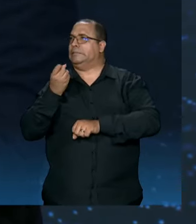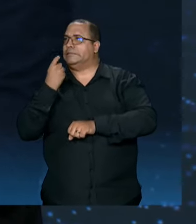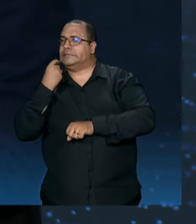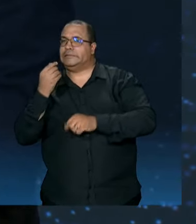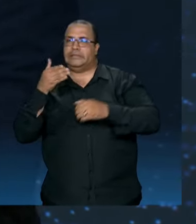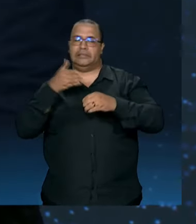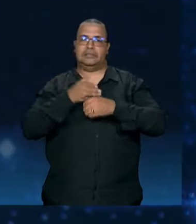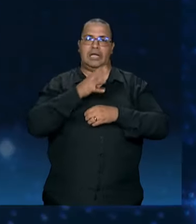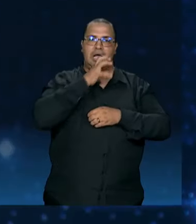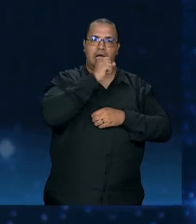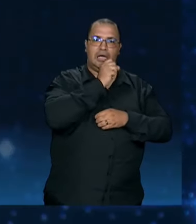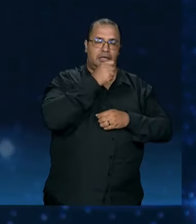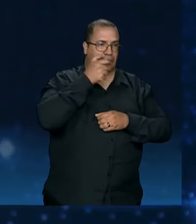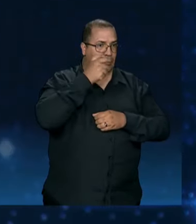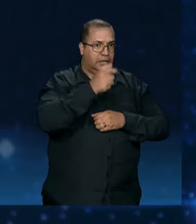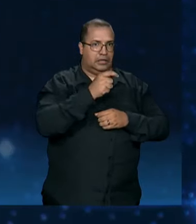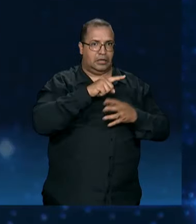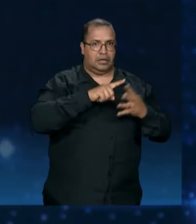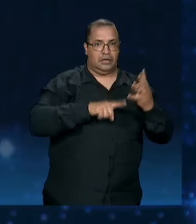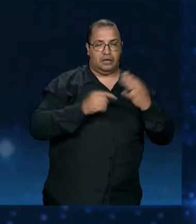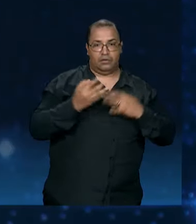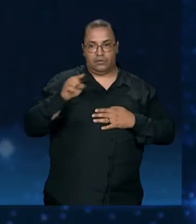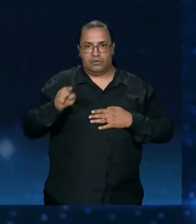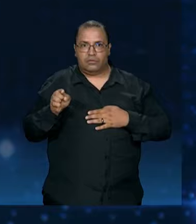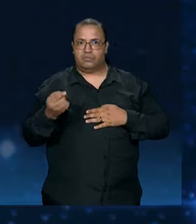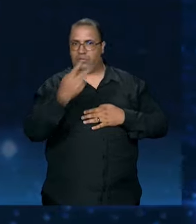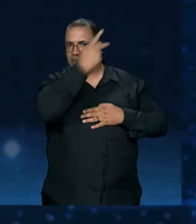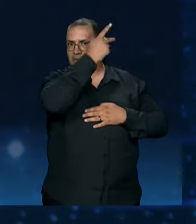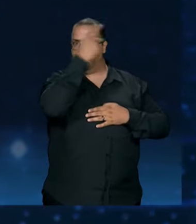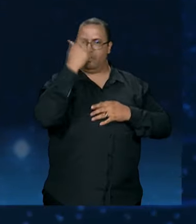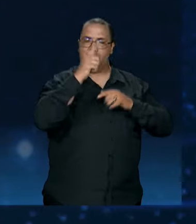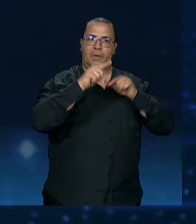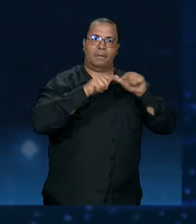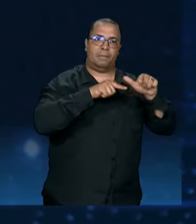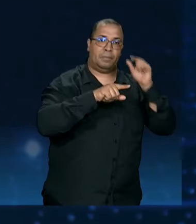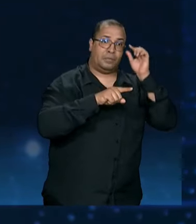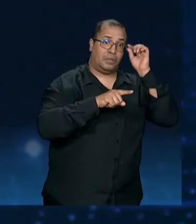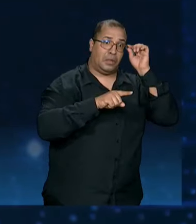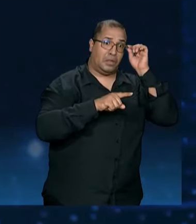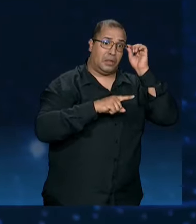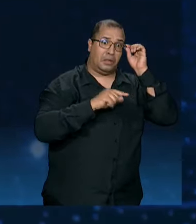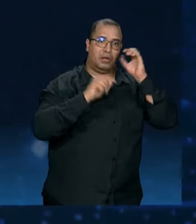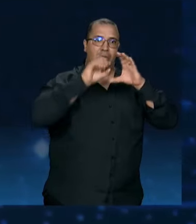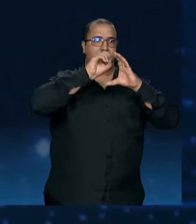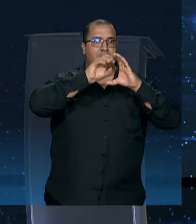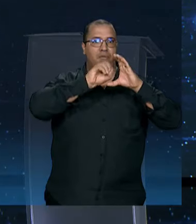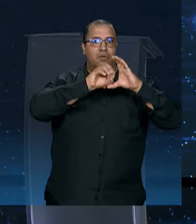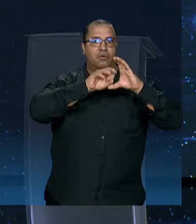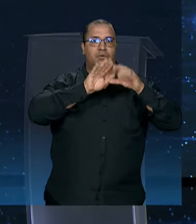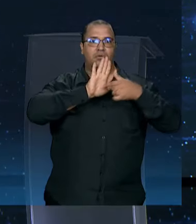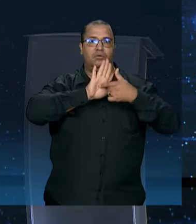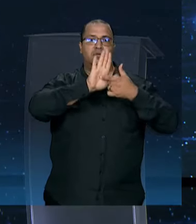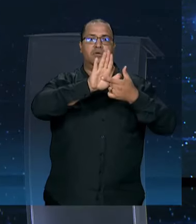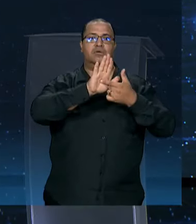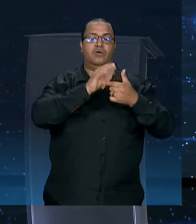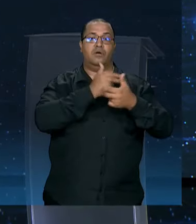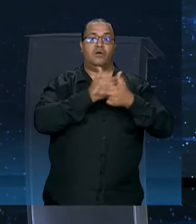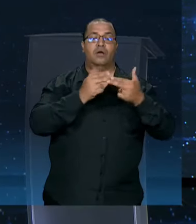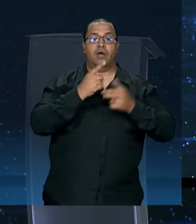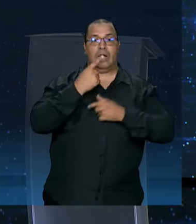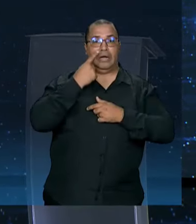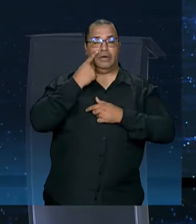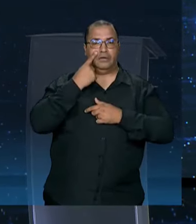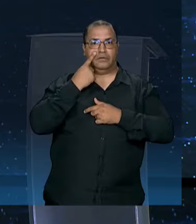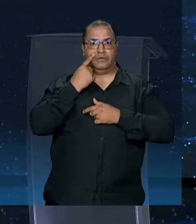sábado, eu fui virando à noite acompanhando a minha equipe, mais de 4 mil pessoas da prefeitura trabalhando. E todos os semáforos, eu vou publicar agora na minha rede social,